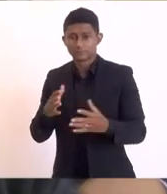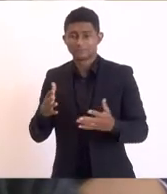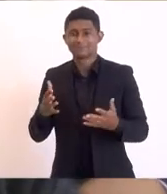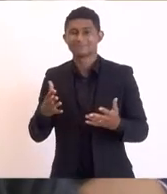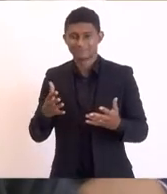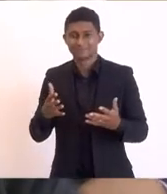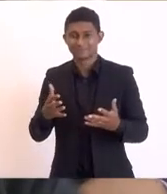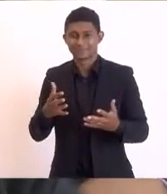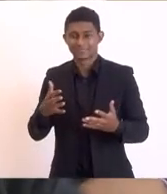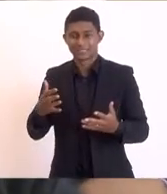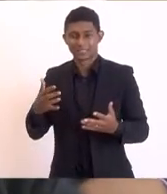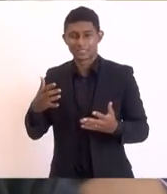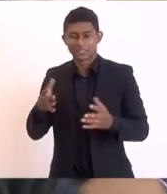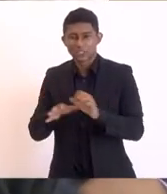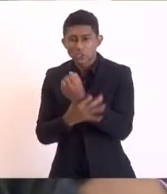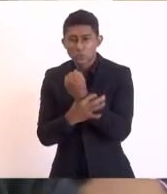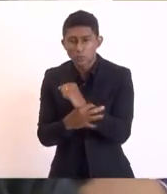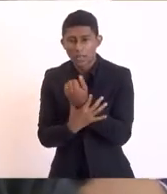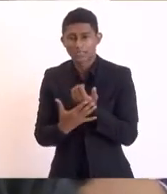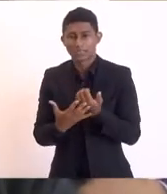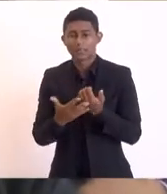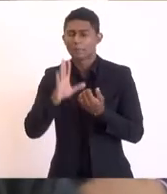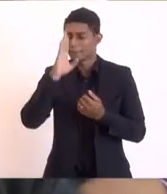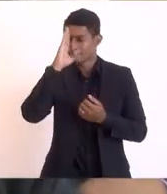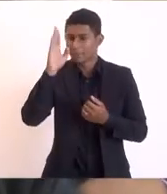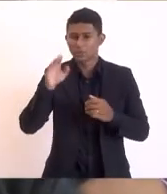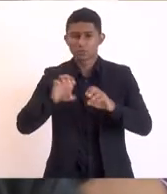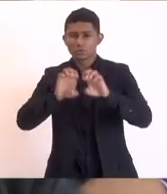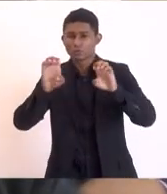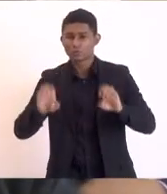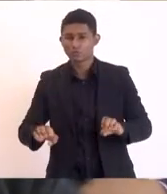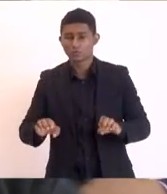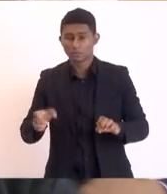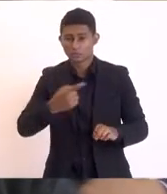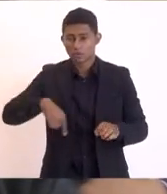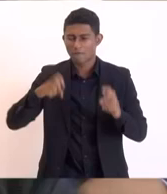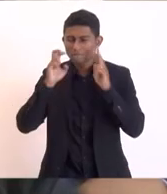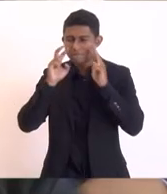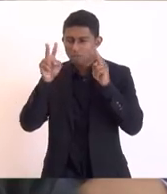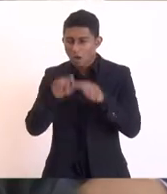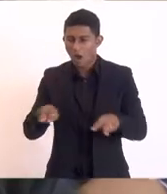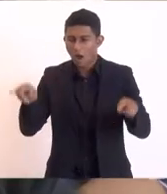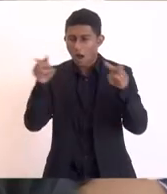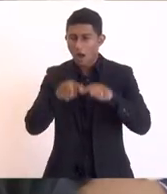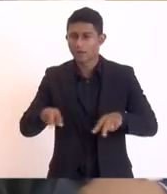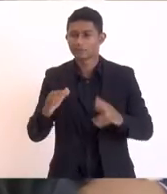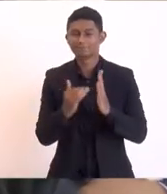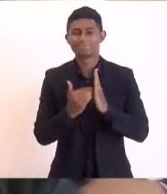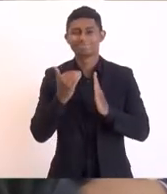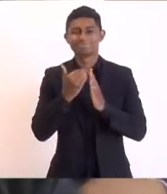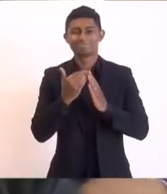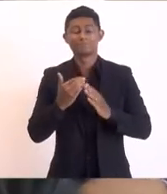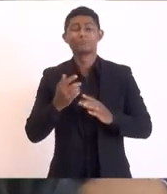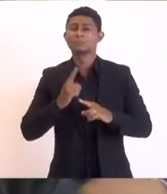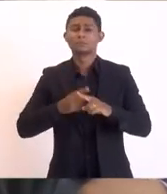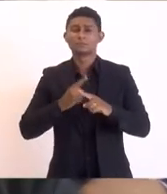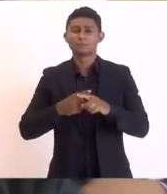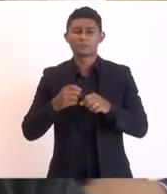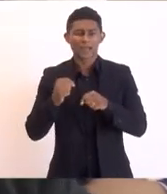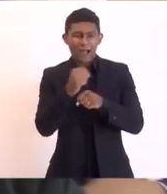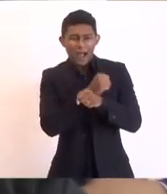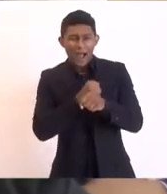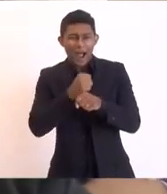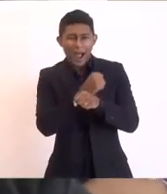infraestrutura tem sido cada vez maior o nosso olhar devido a tantos anos de